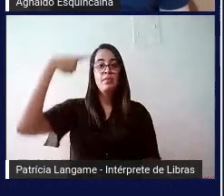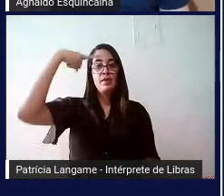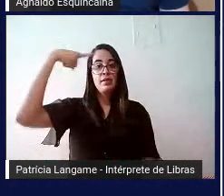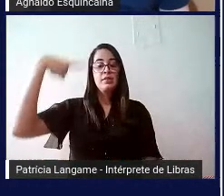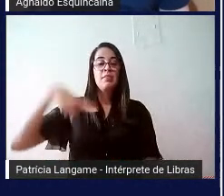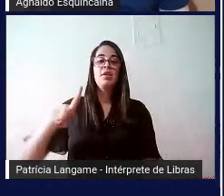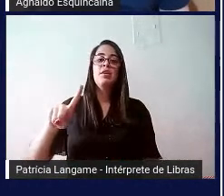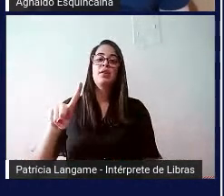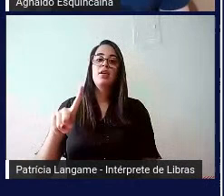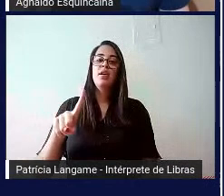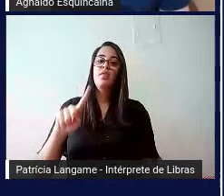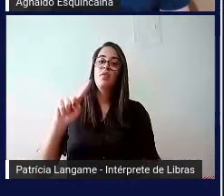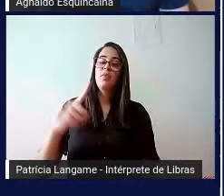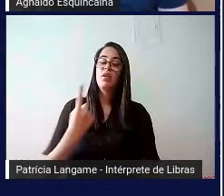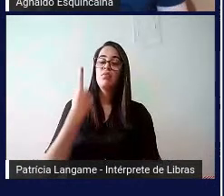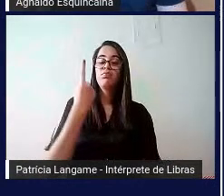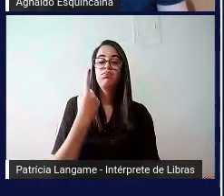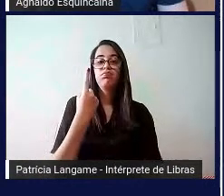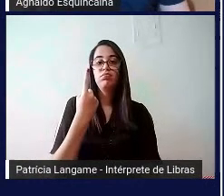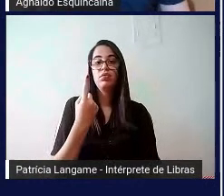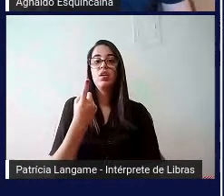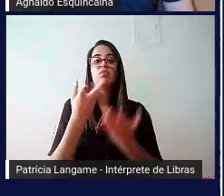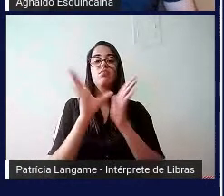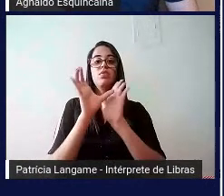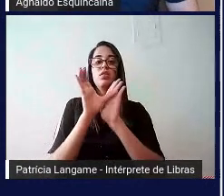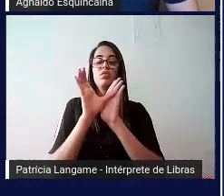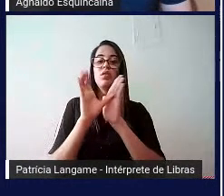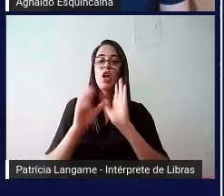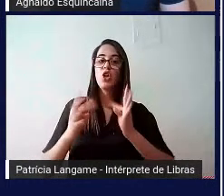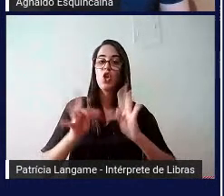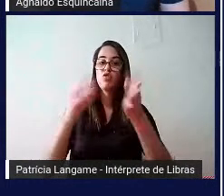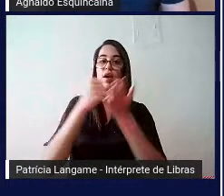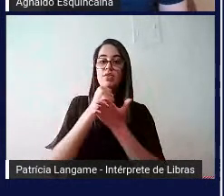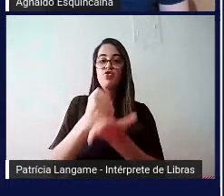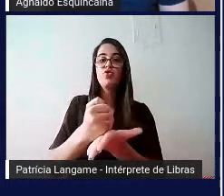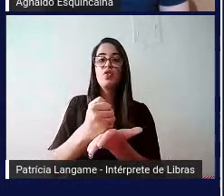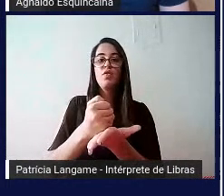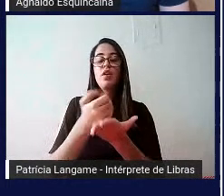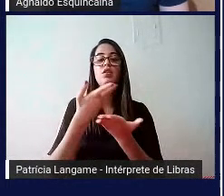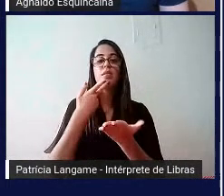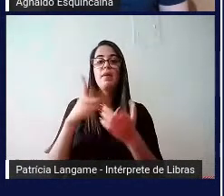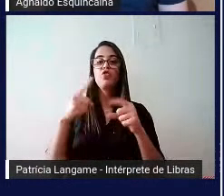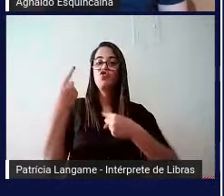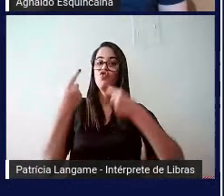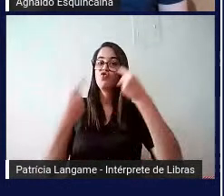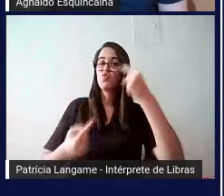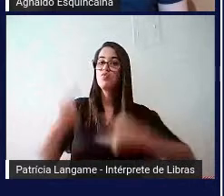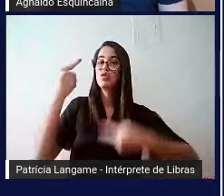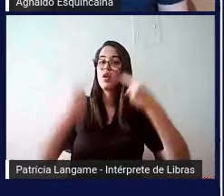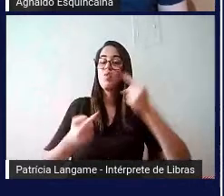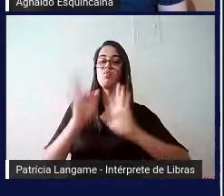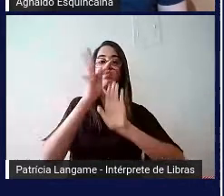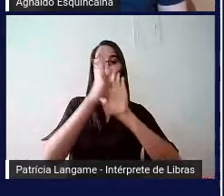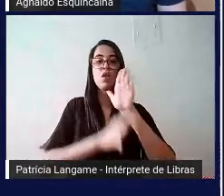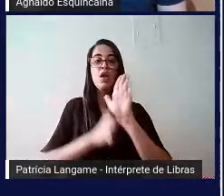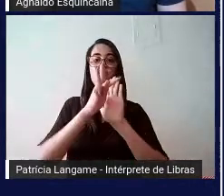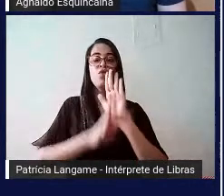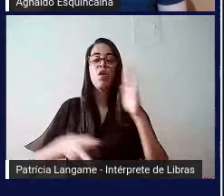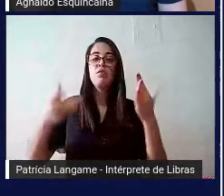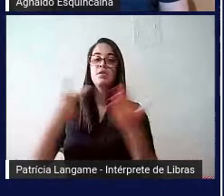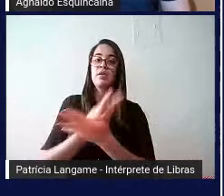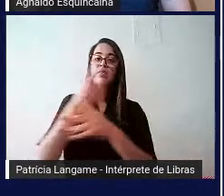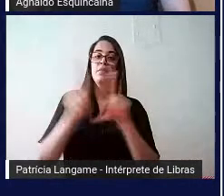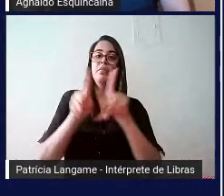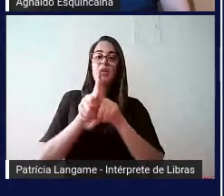aqui uma definição, vou trazer duas definições de tecnologia assistiva, vou retomar uma discussão que a gente colocou no texto, e que aconteceu também em alguns